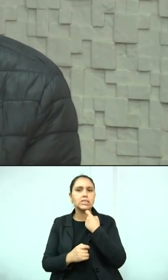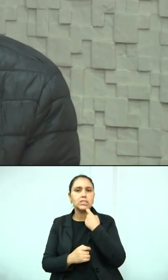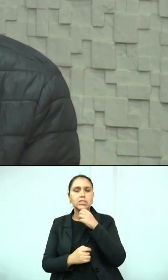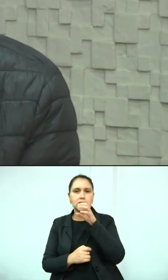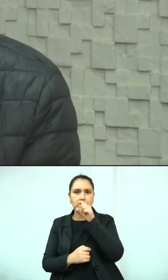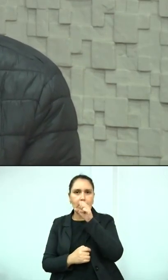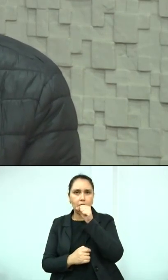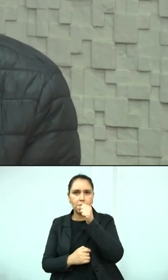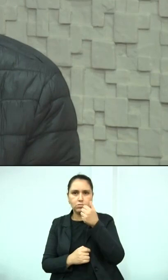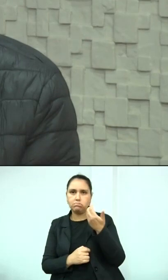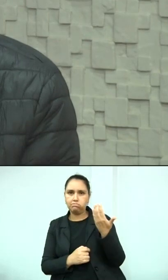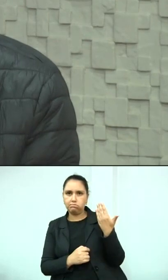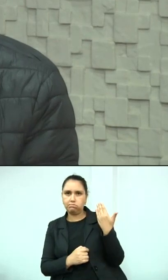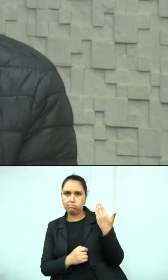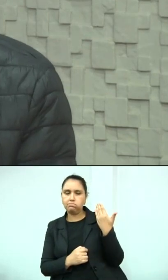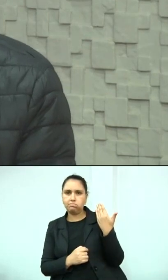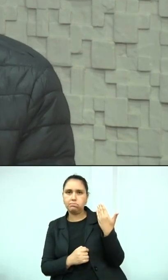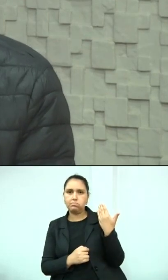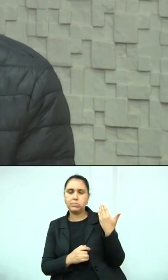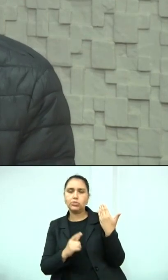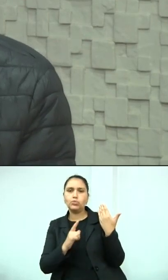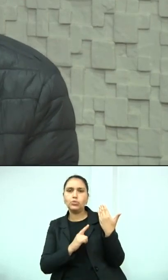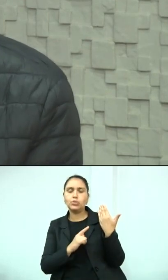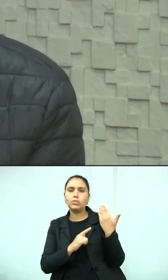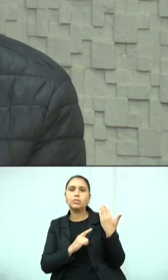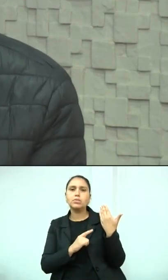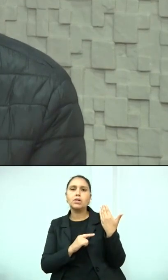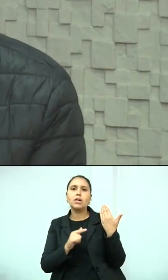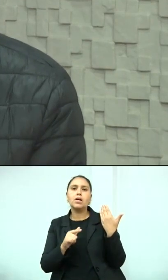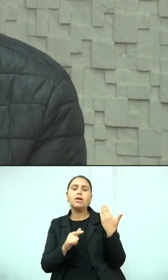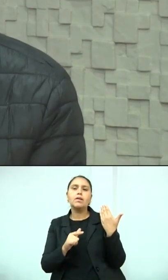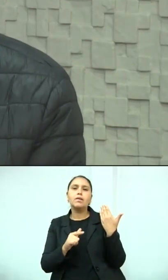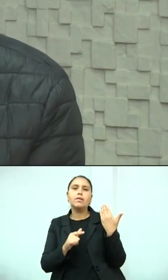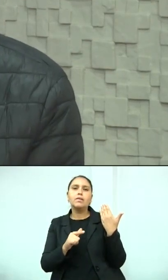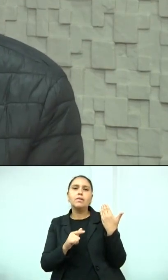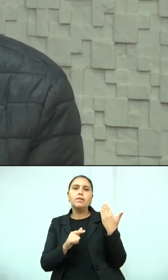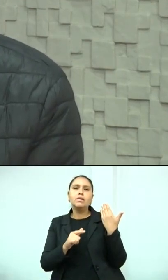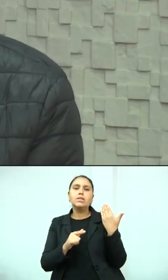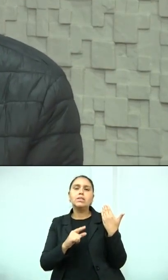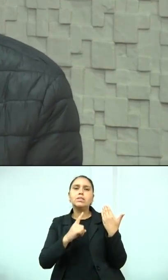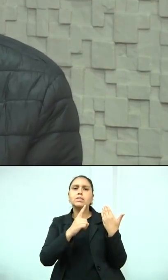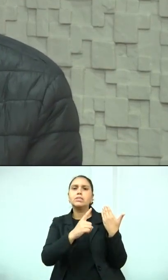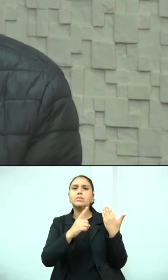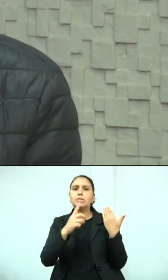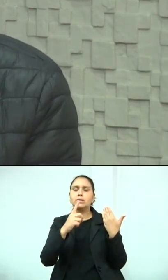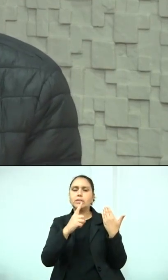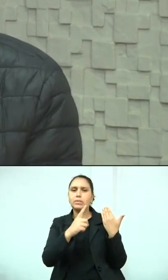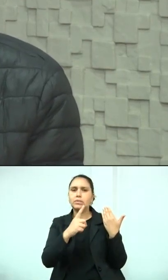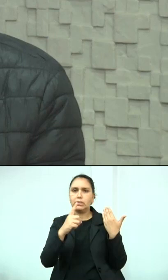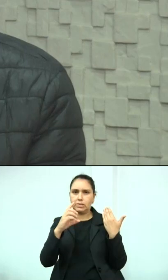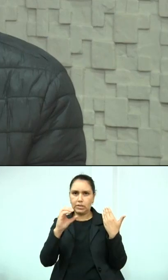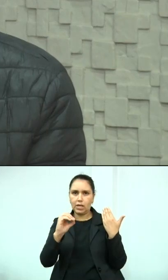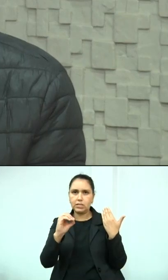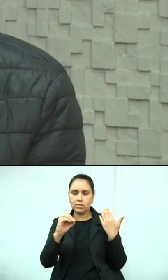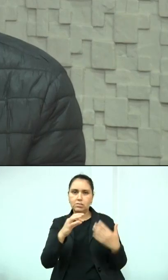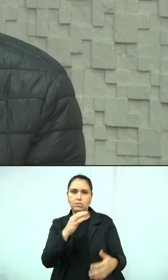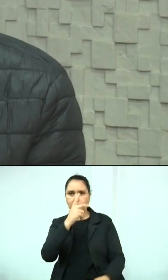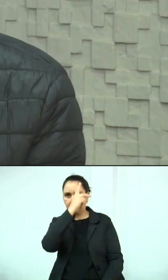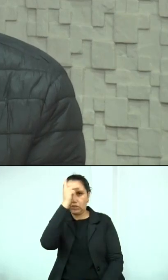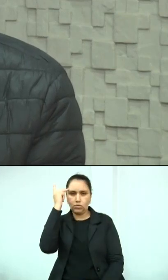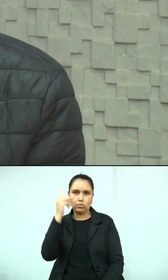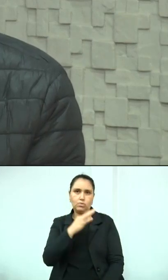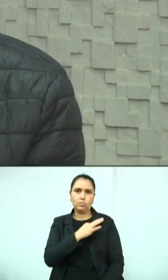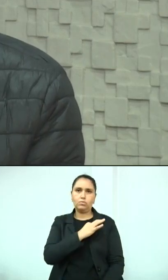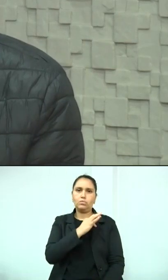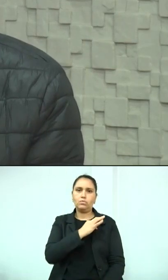partiram mais de, em um dia, 110 voluntários, juntamente com a Defesa Civil e com